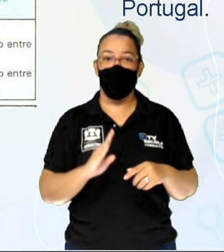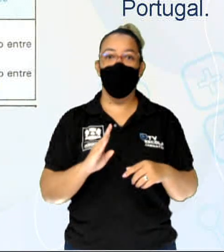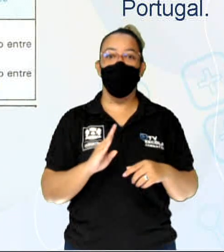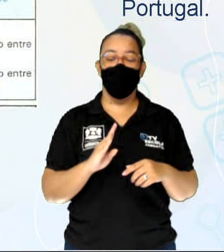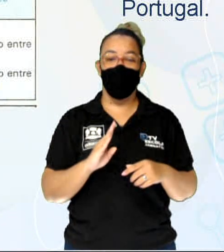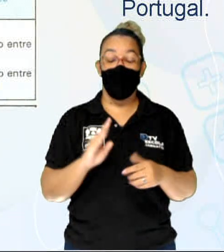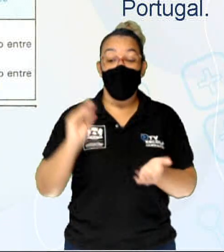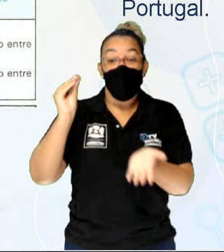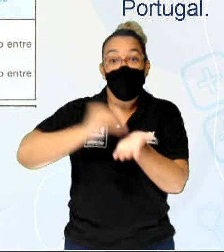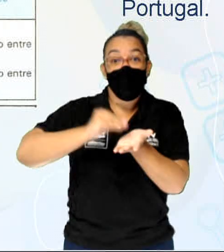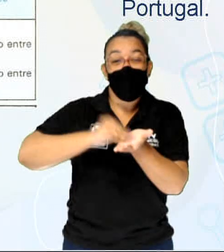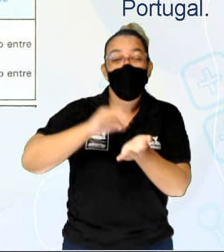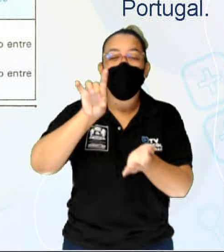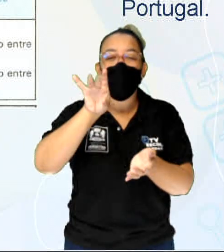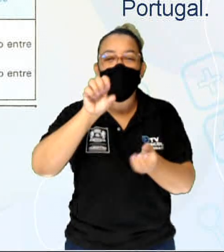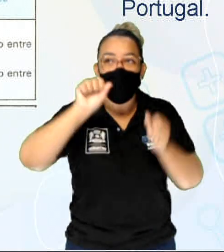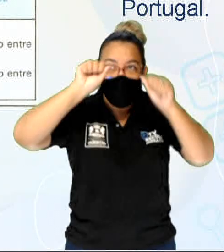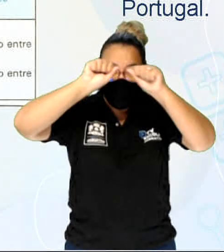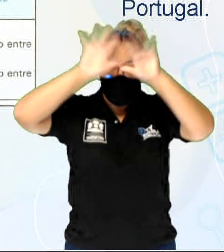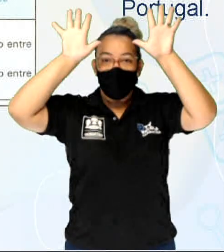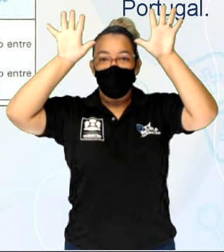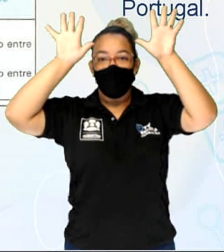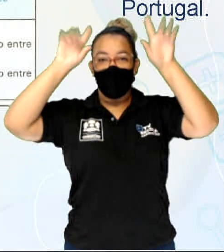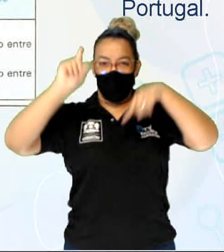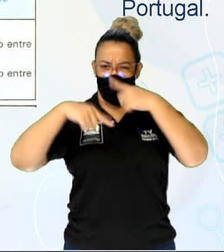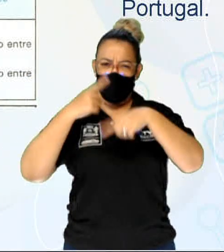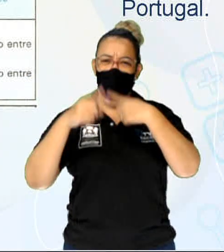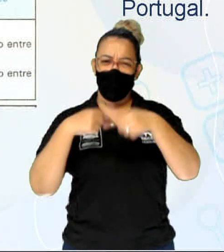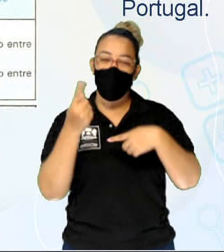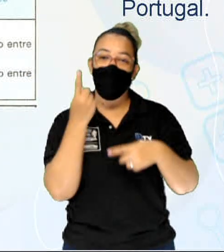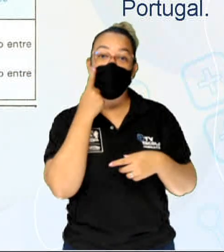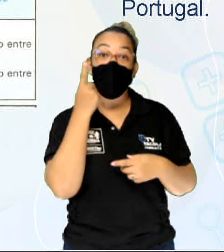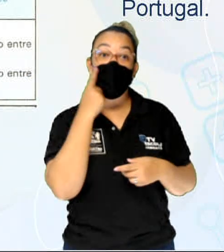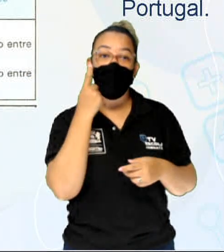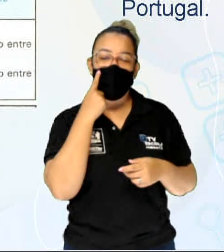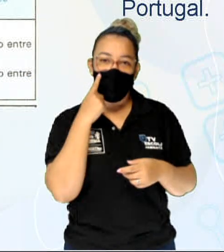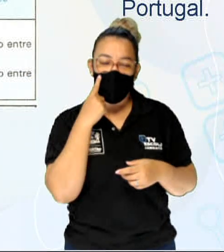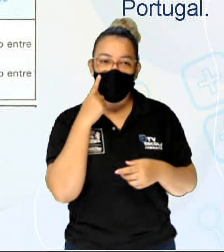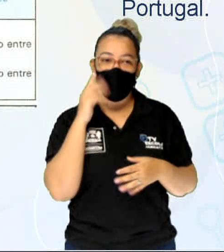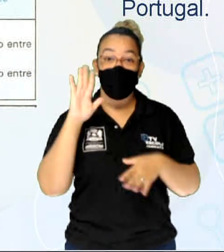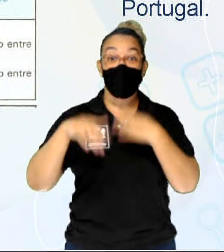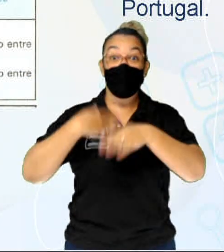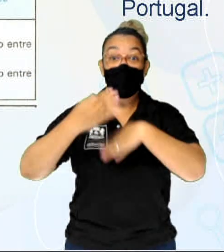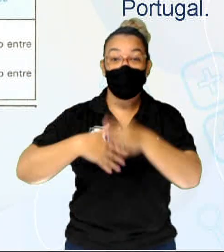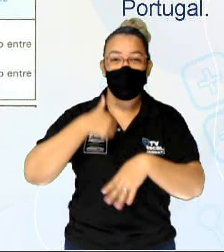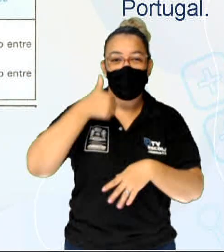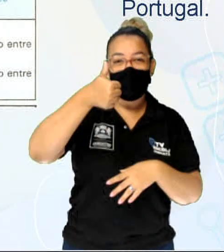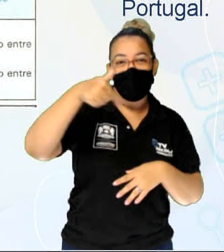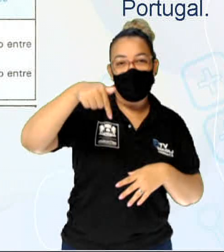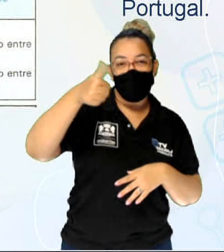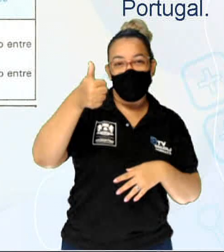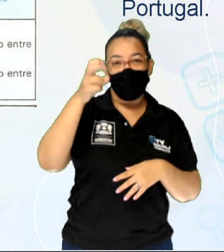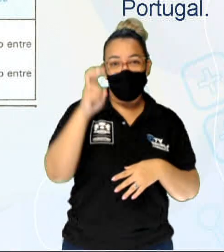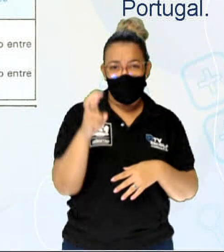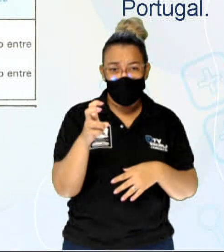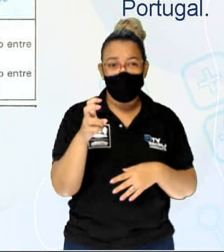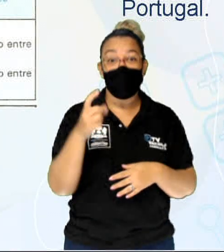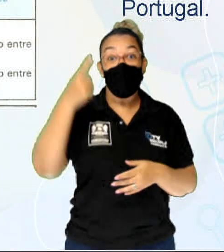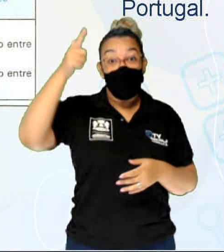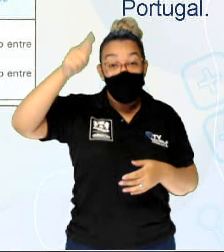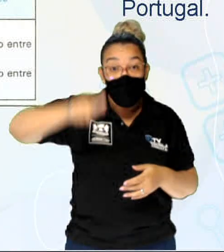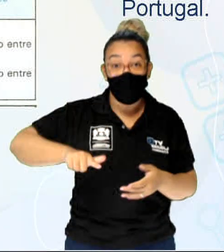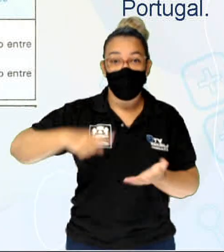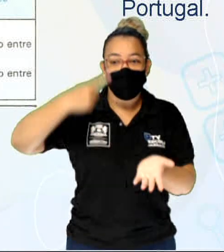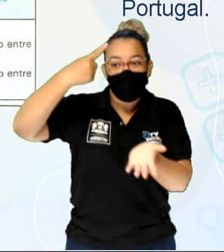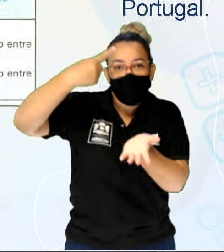Acre, que a gente vai ver posteriormente. E aí, em seguida, em 1715, houve um segundo tratado de Utrecht